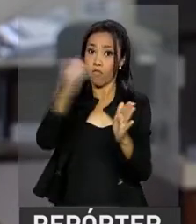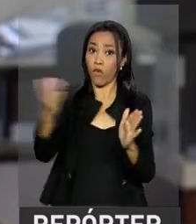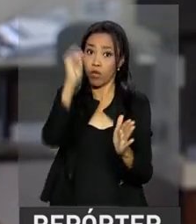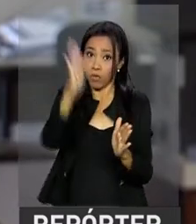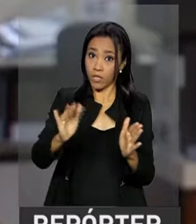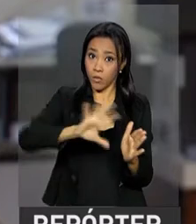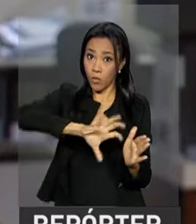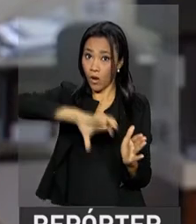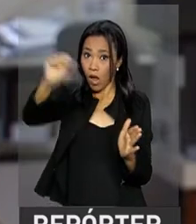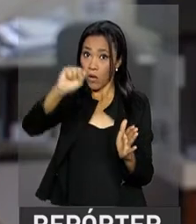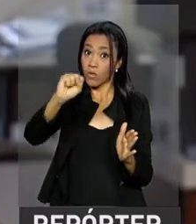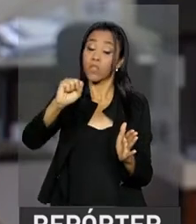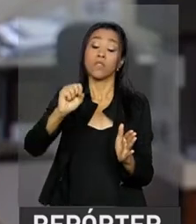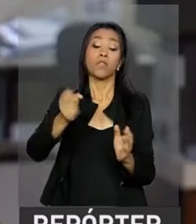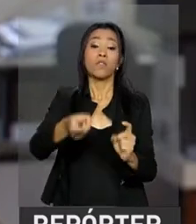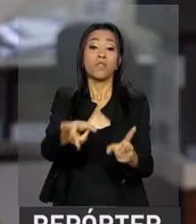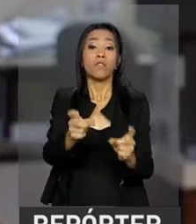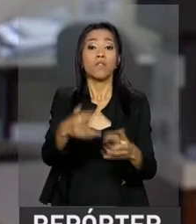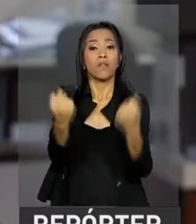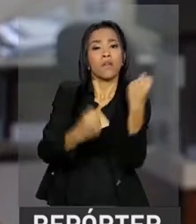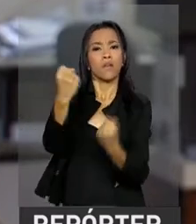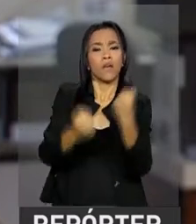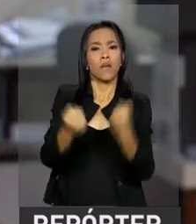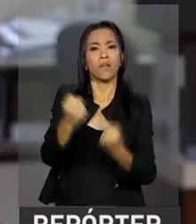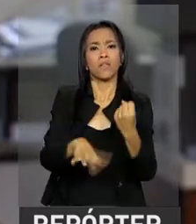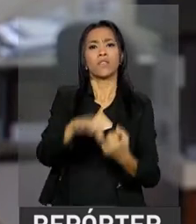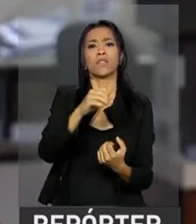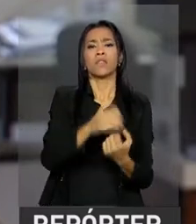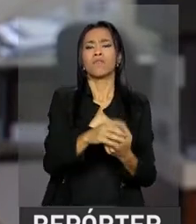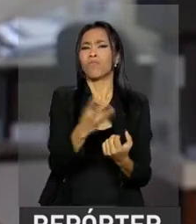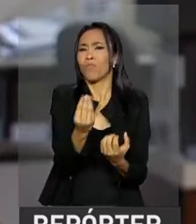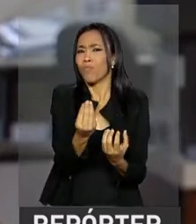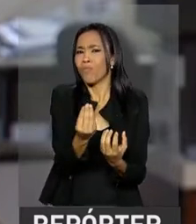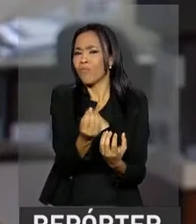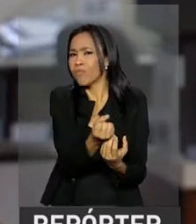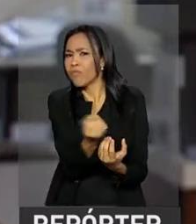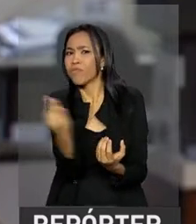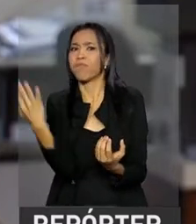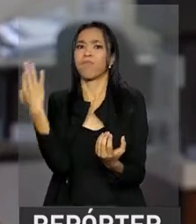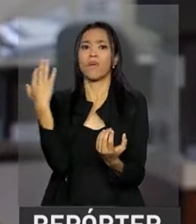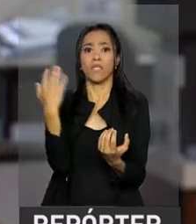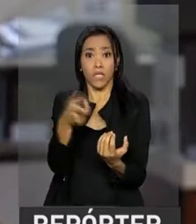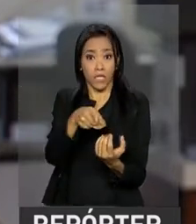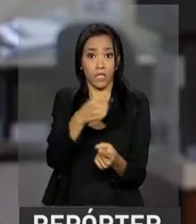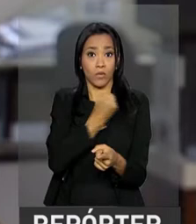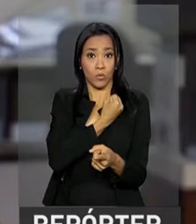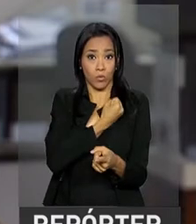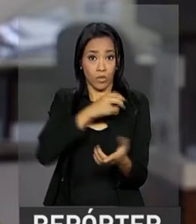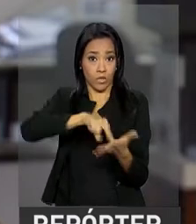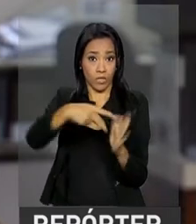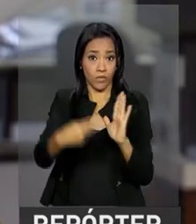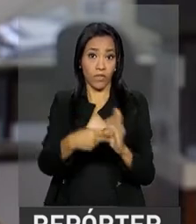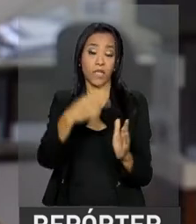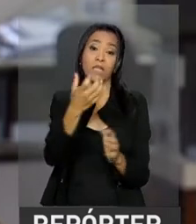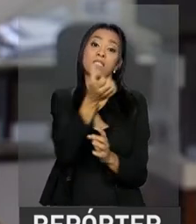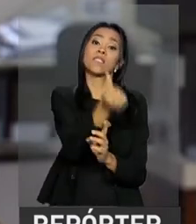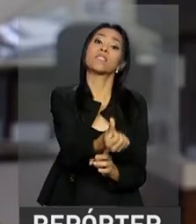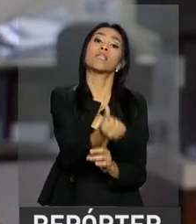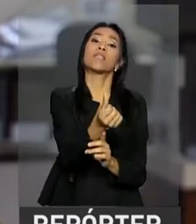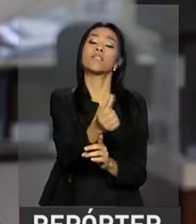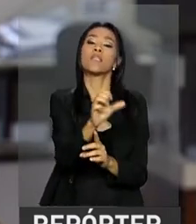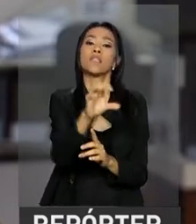recorde, com venda de 172.700 unidades ao exterior. O número representa um aumento de 69